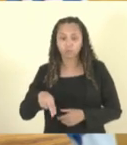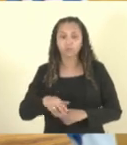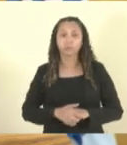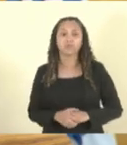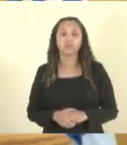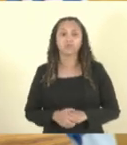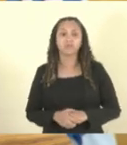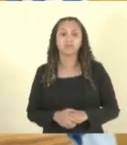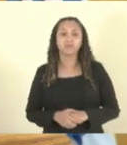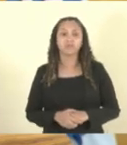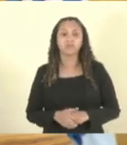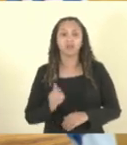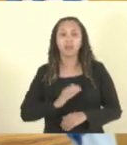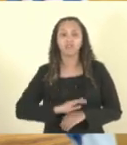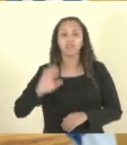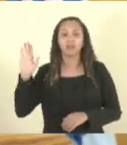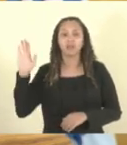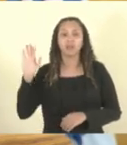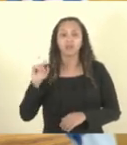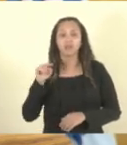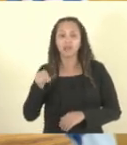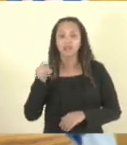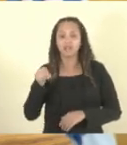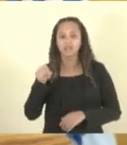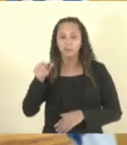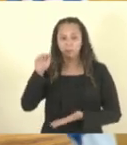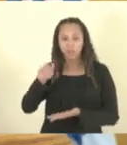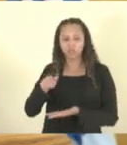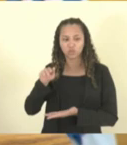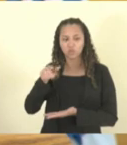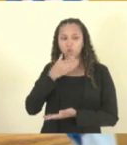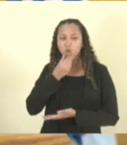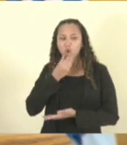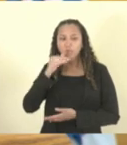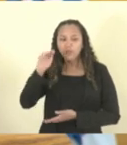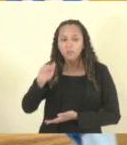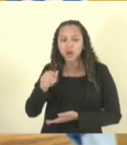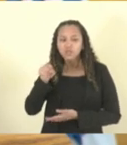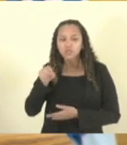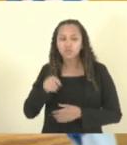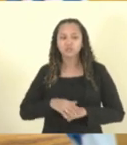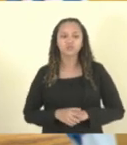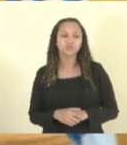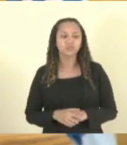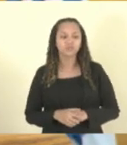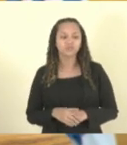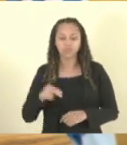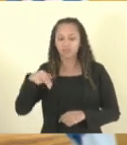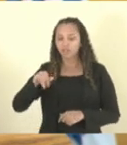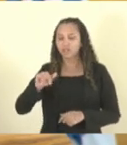eu só quero que levanta a mão, o Newton deve ser, o Newton é esse baixinho aí, né? O Newton Gomes,